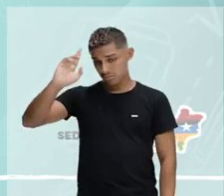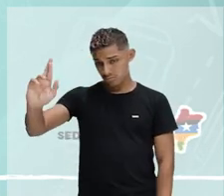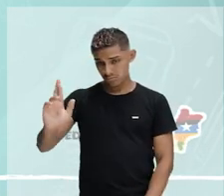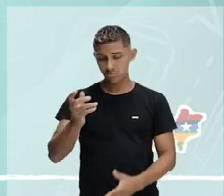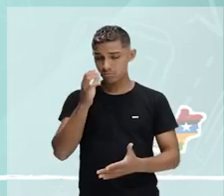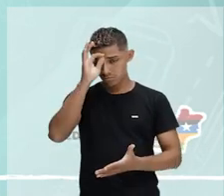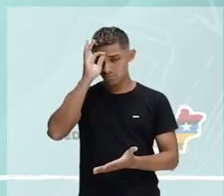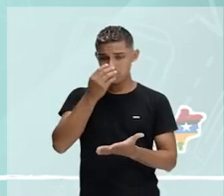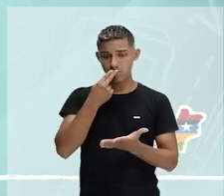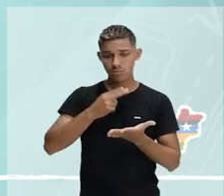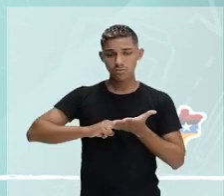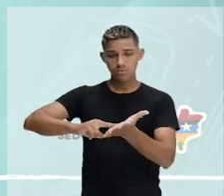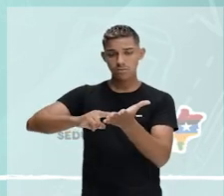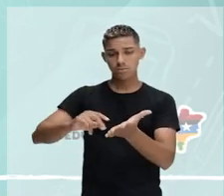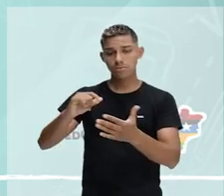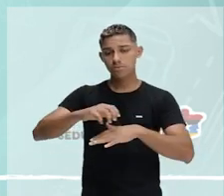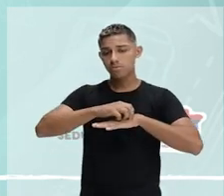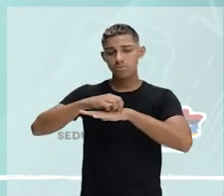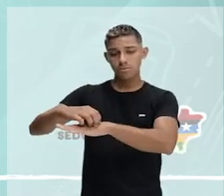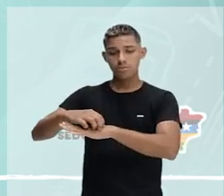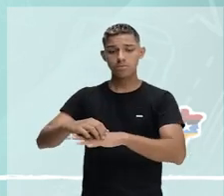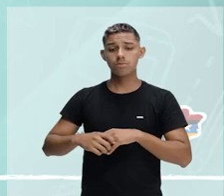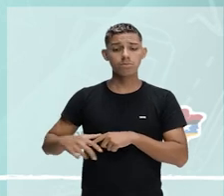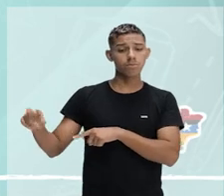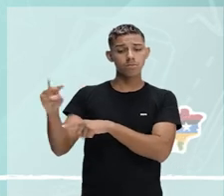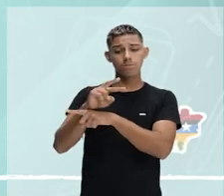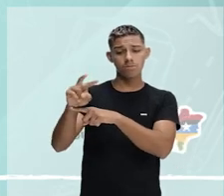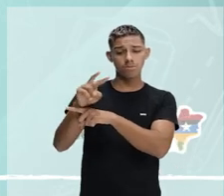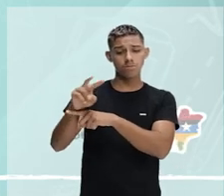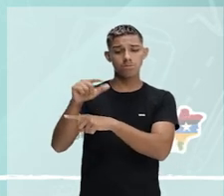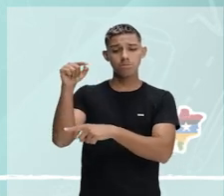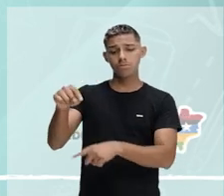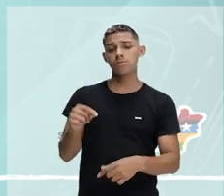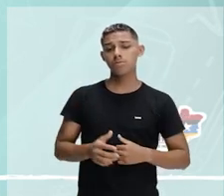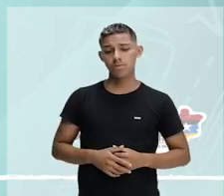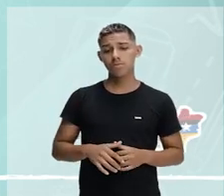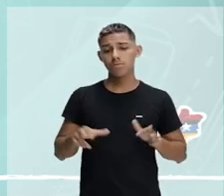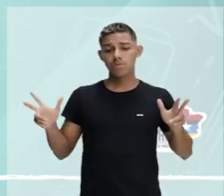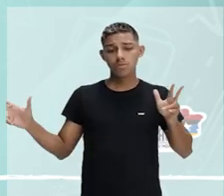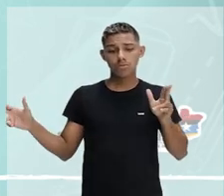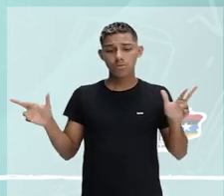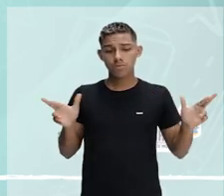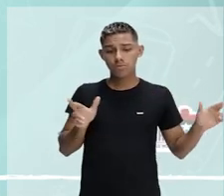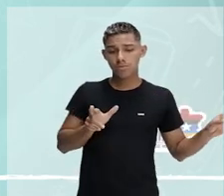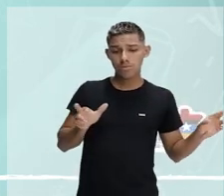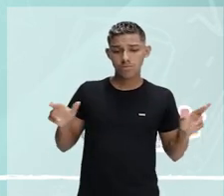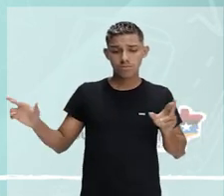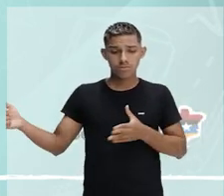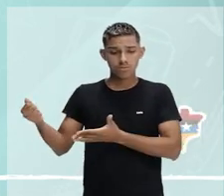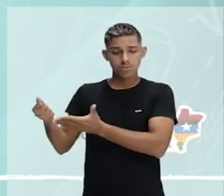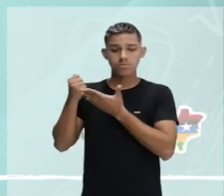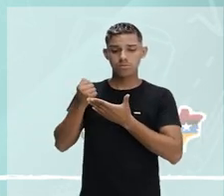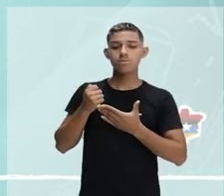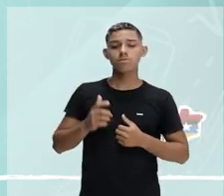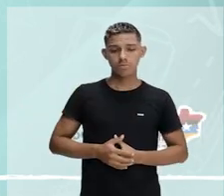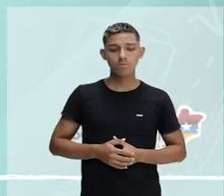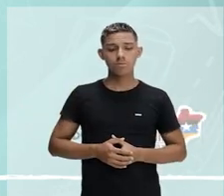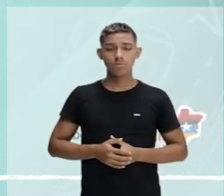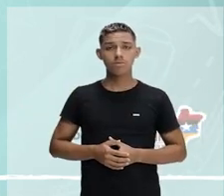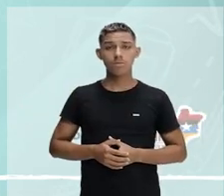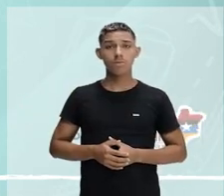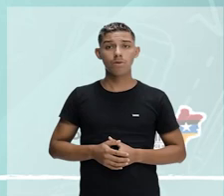o doutor Jabuti. O fiscal do litoral era o matreiro Siri, que tinha como ajudante o malandro Coati.